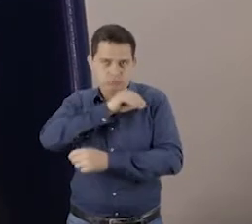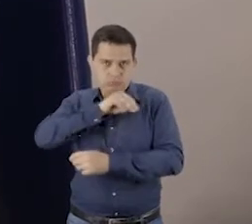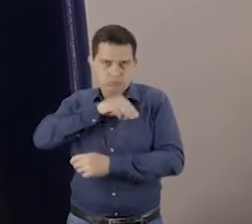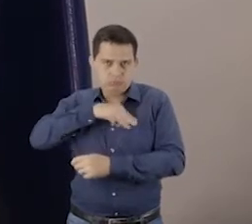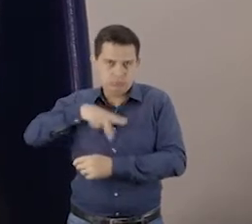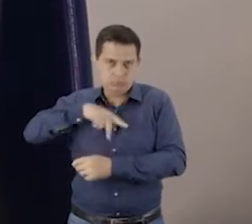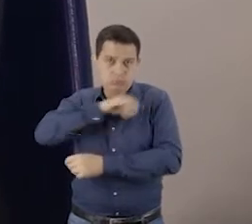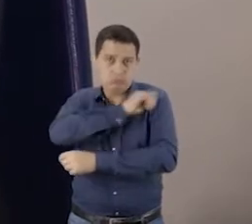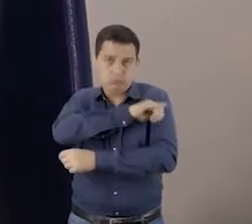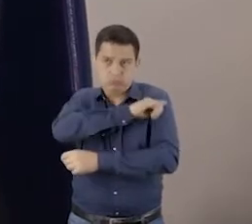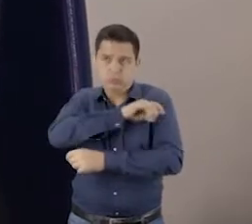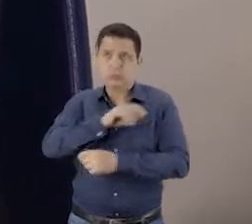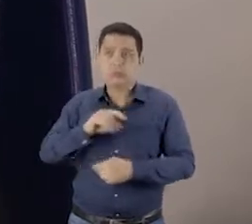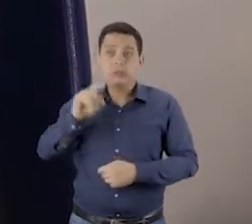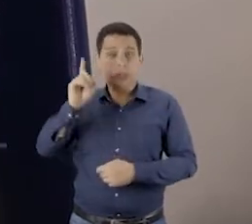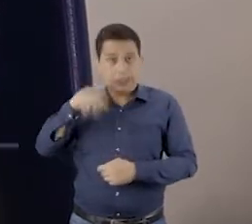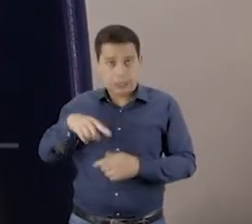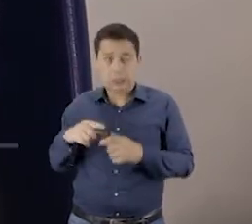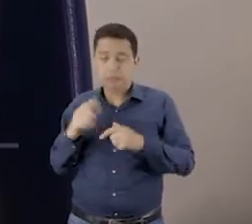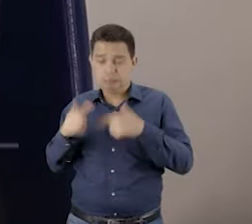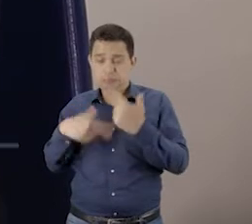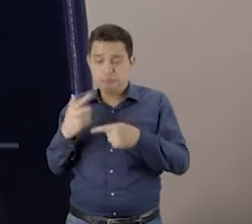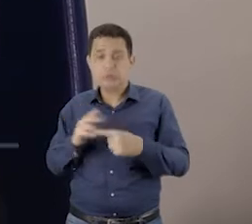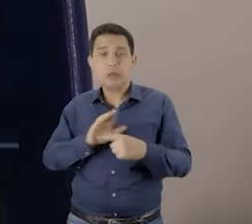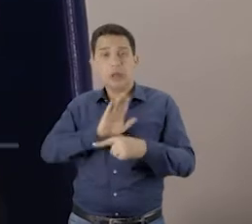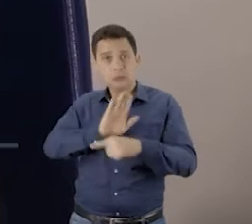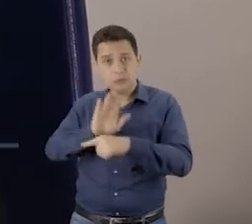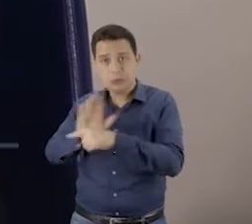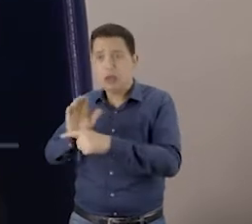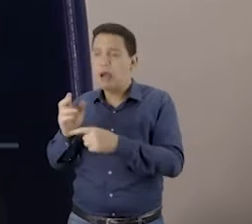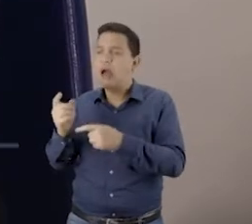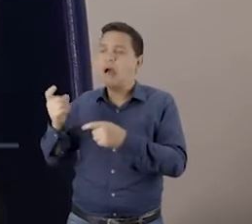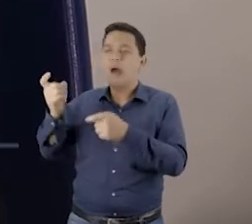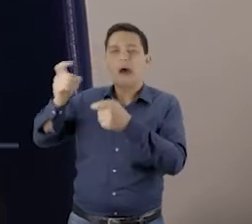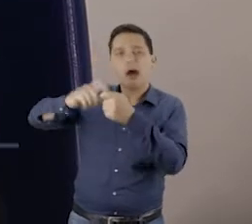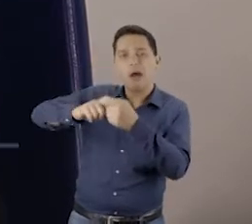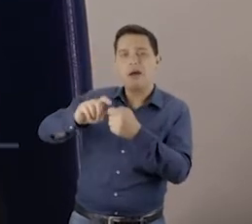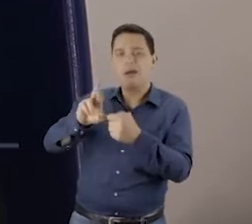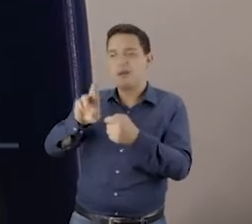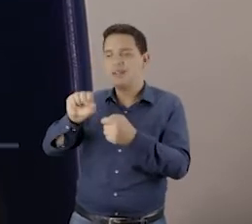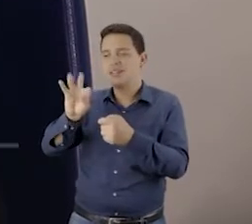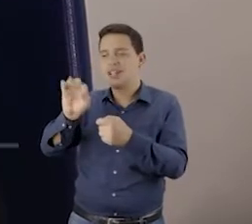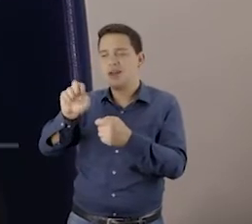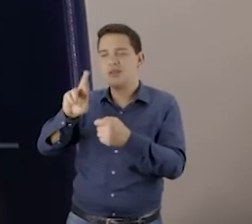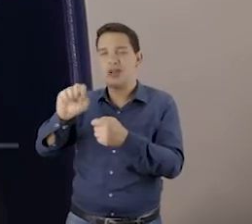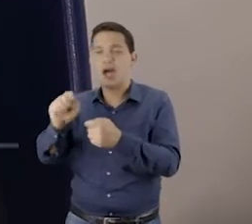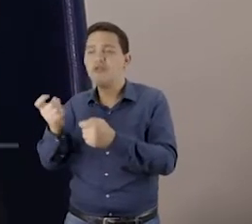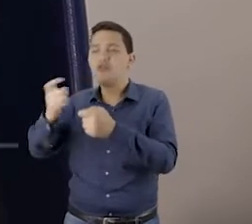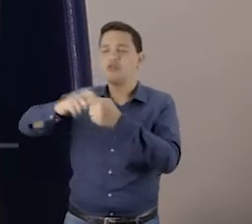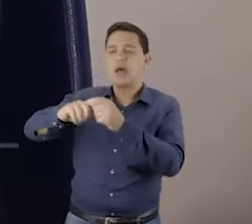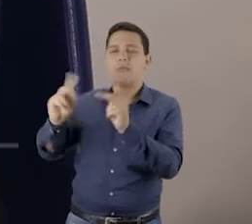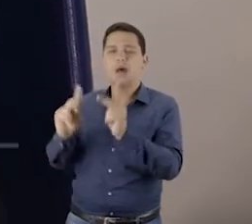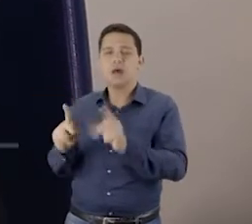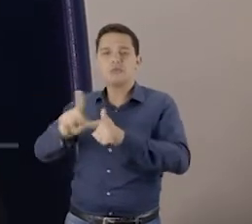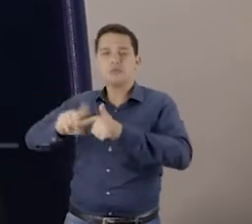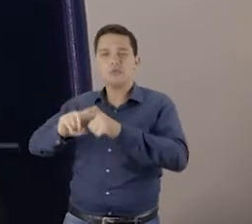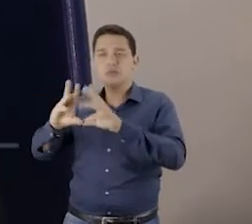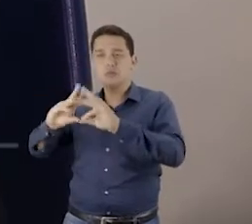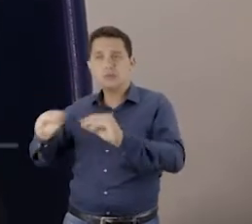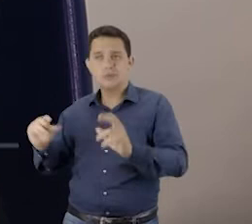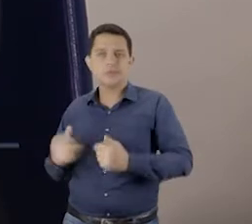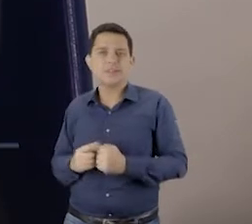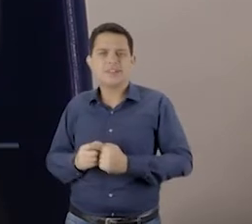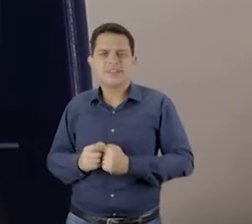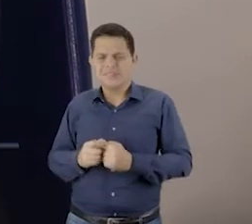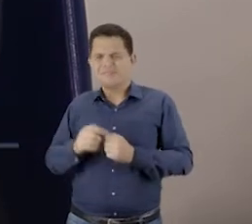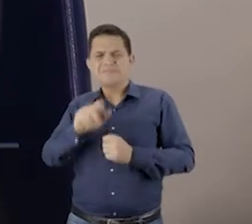Então, uma das práticas que a gente propõe é a prática restaurativa. E a gente, às vezes, vai falar prática, às